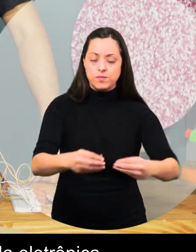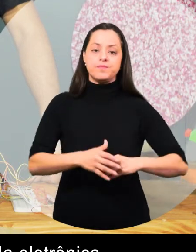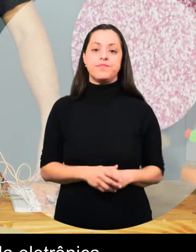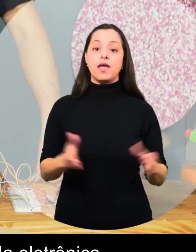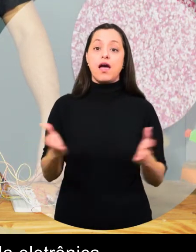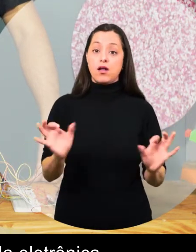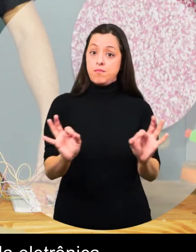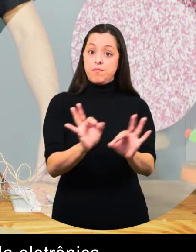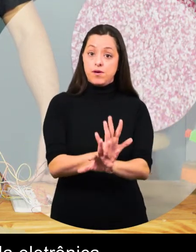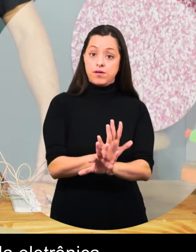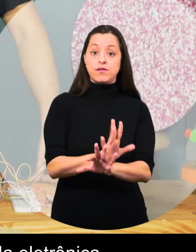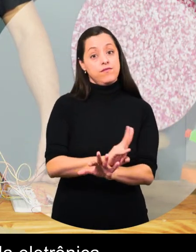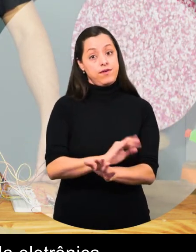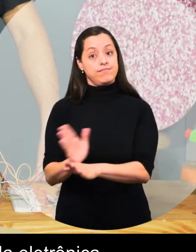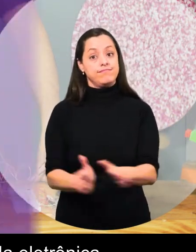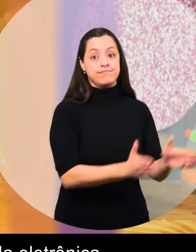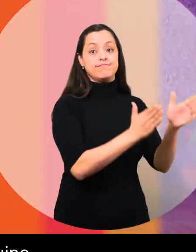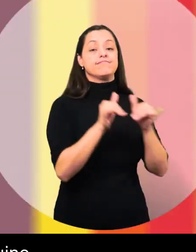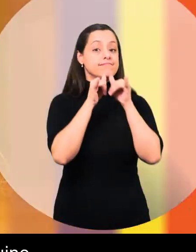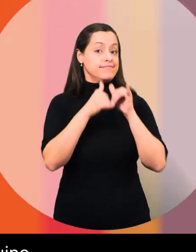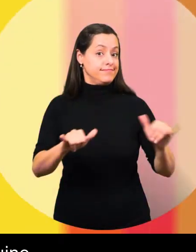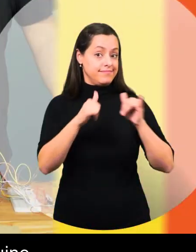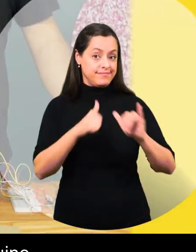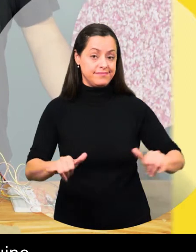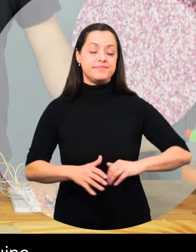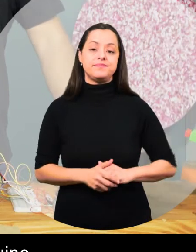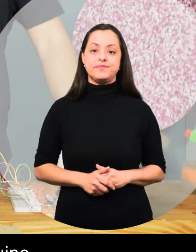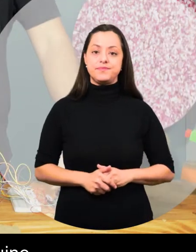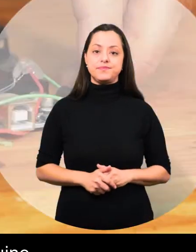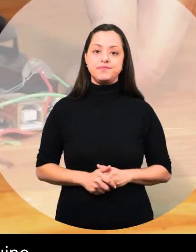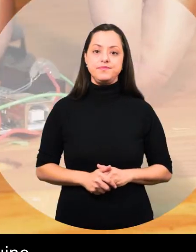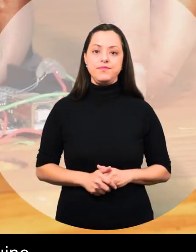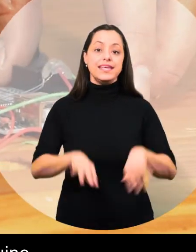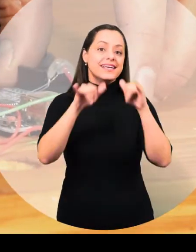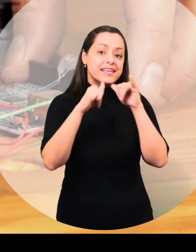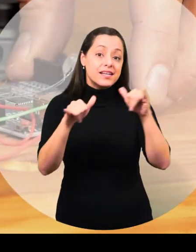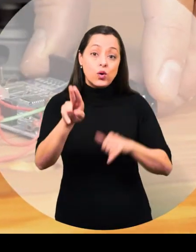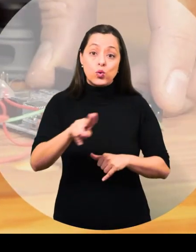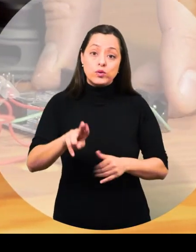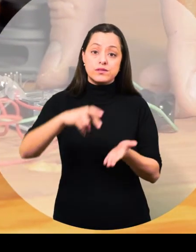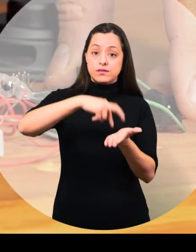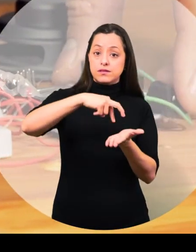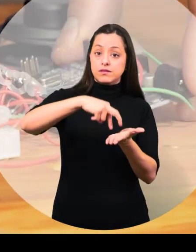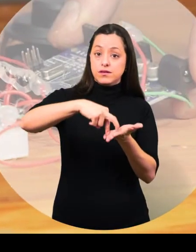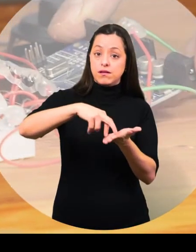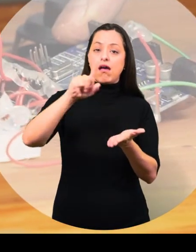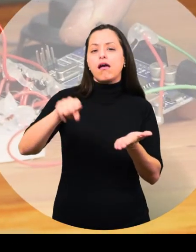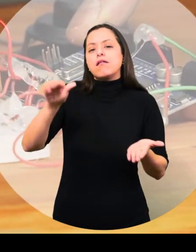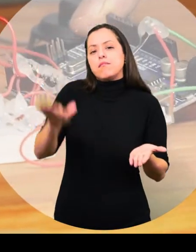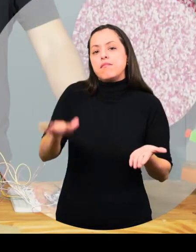pronta, gente vai passar para a parte da eletrônica. Para a parte eletrônica, a gente utilizou o Arduino, que é uma plataforma